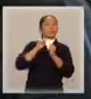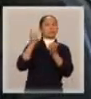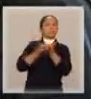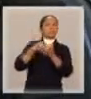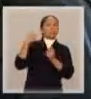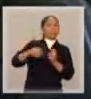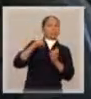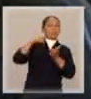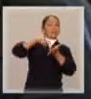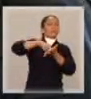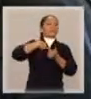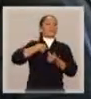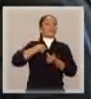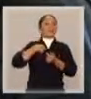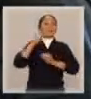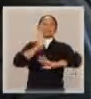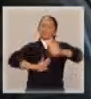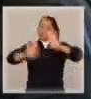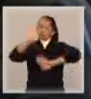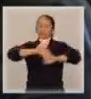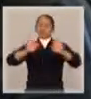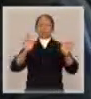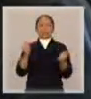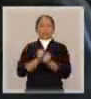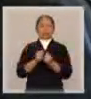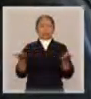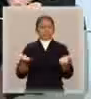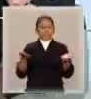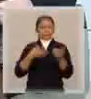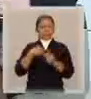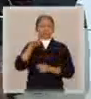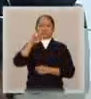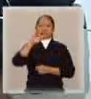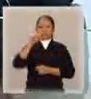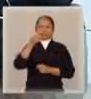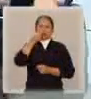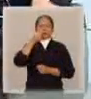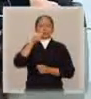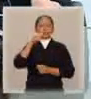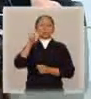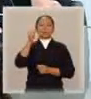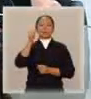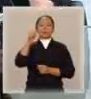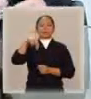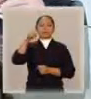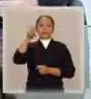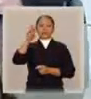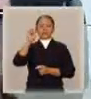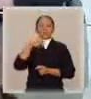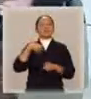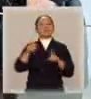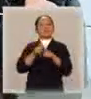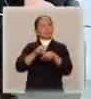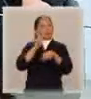A juíza de direito da primeira vara de família do Rio de Janeiro, doutora Andréia Pachá, defende a criação de outros